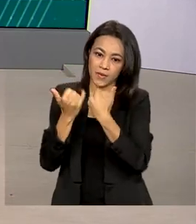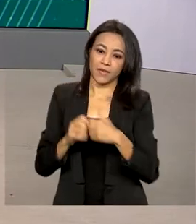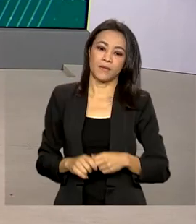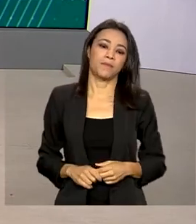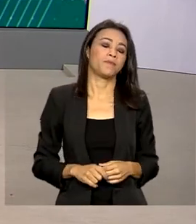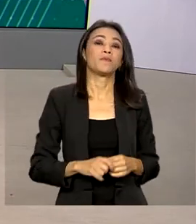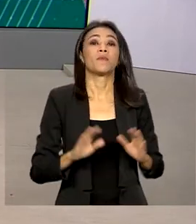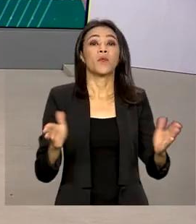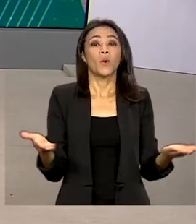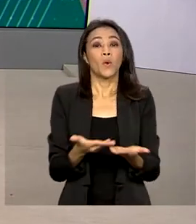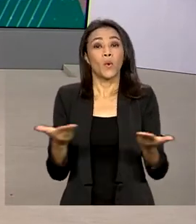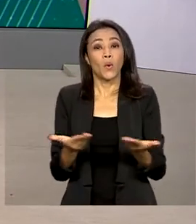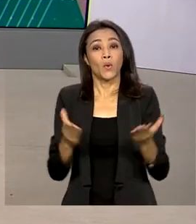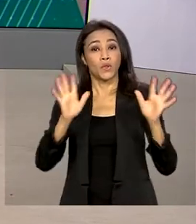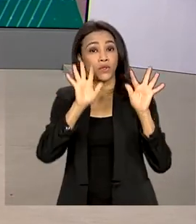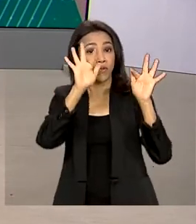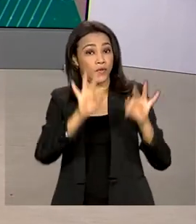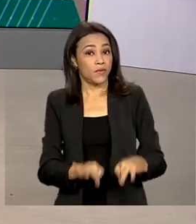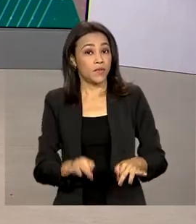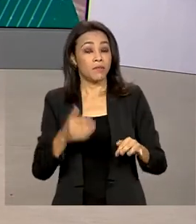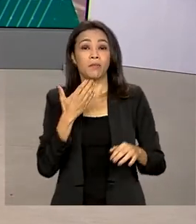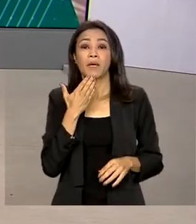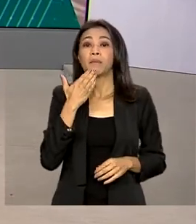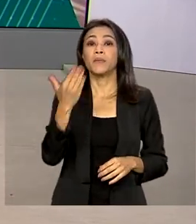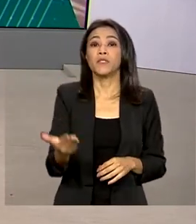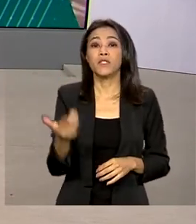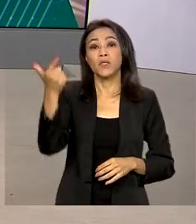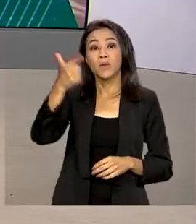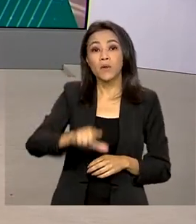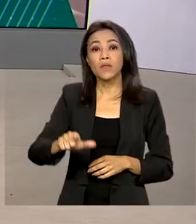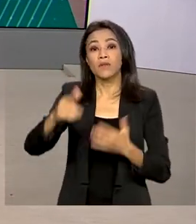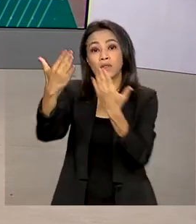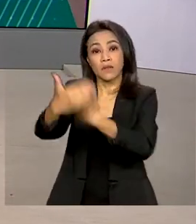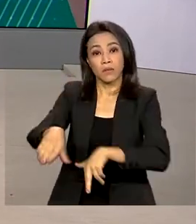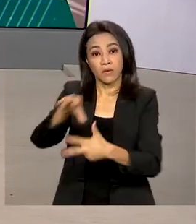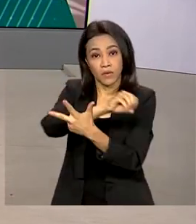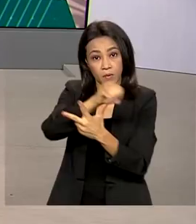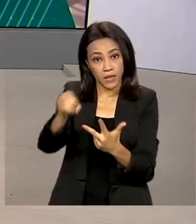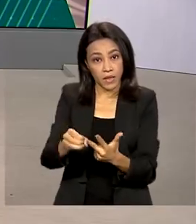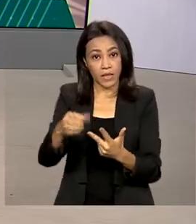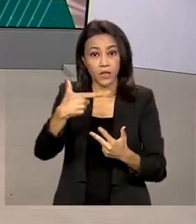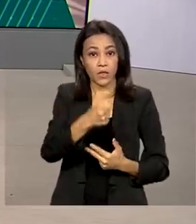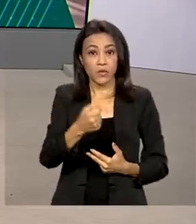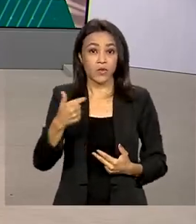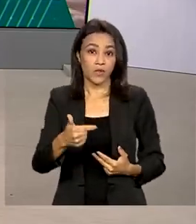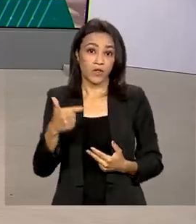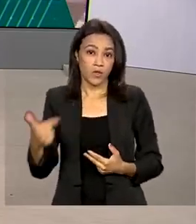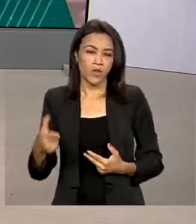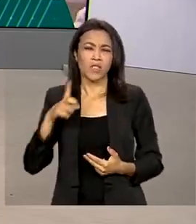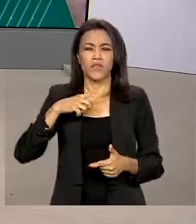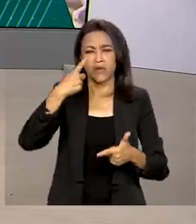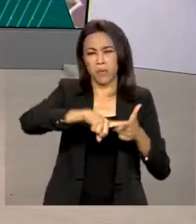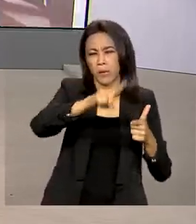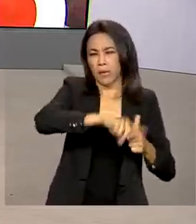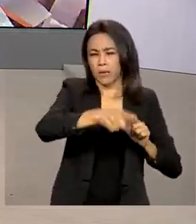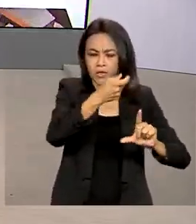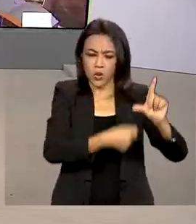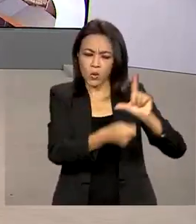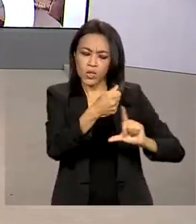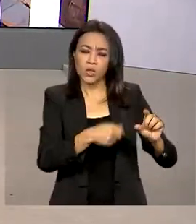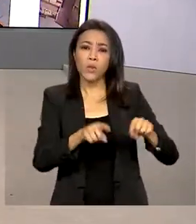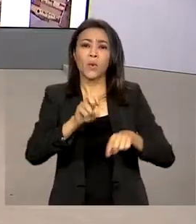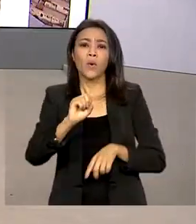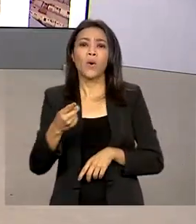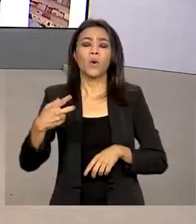E olha, termina hoje o prazo para pedir a reaplicação do Enem 2022. Quem teve problemas logísticos ou sintomas